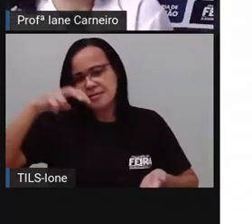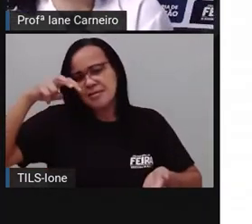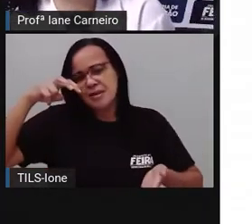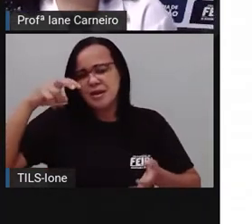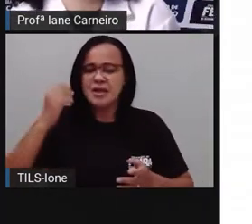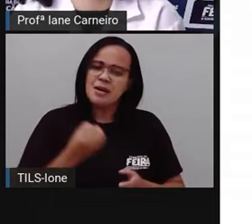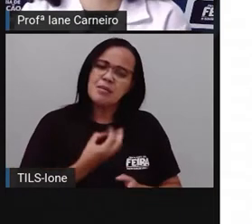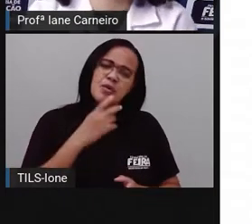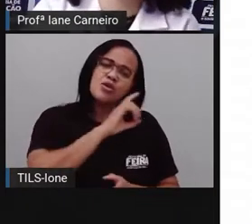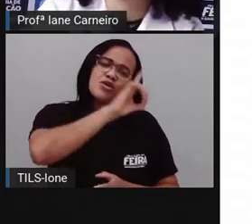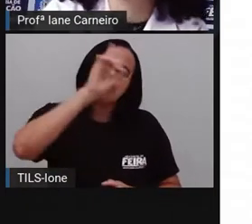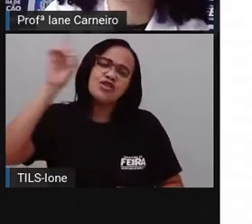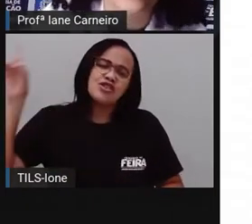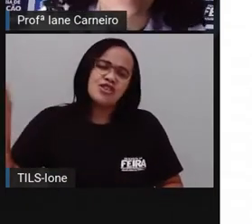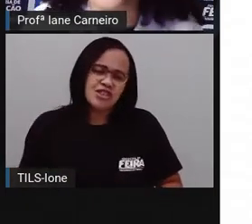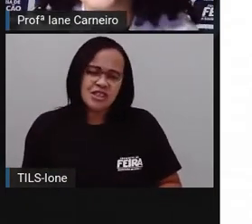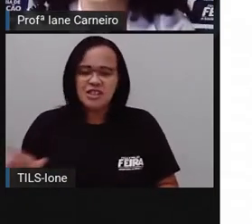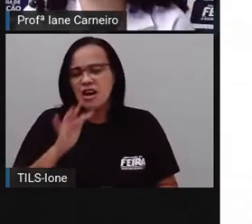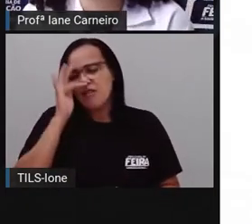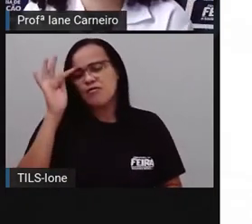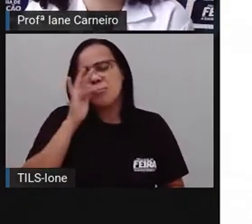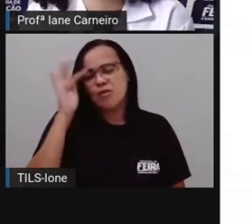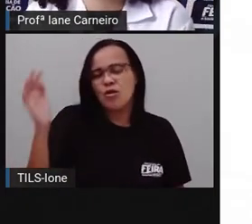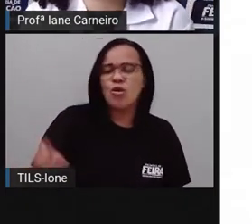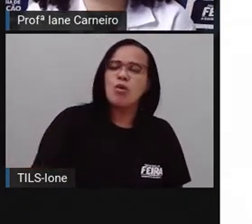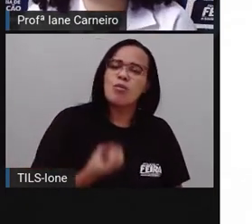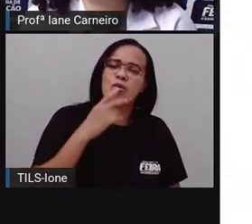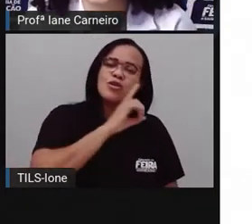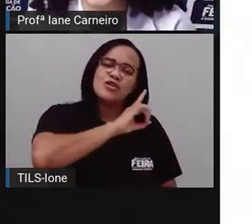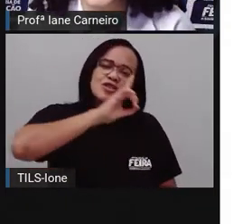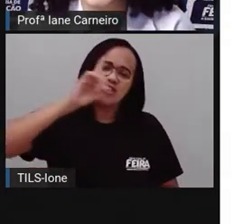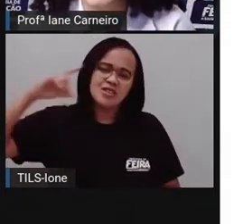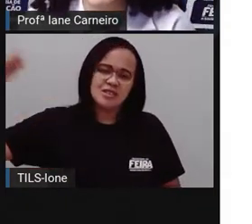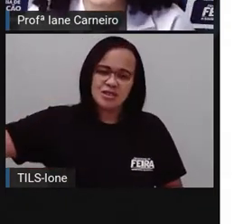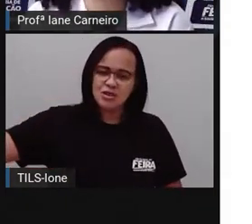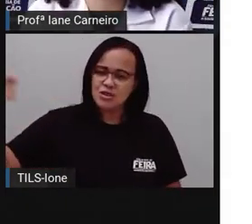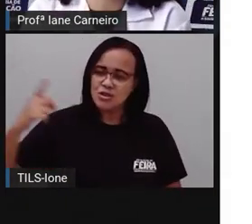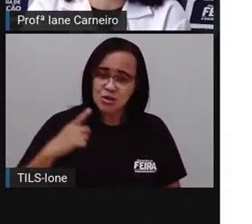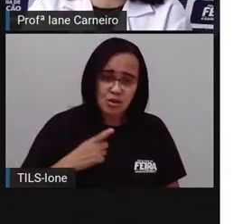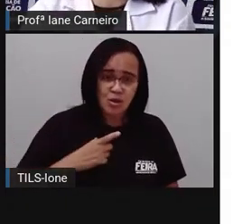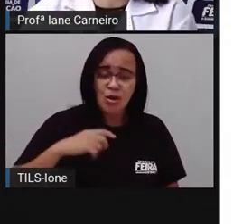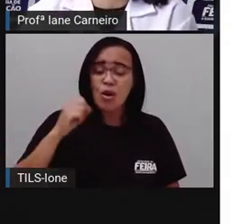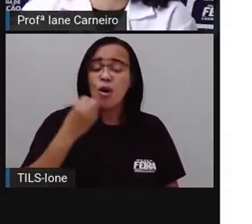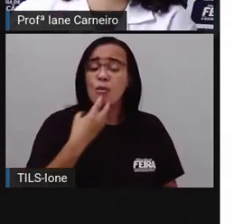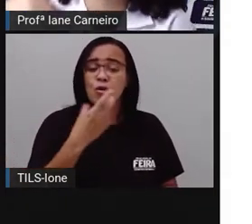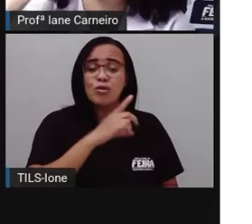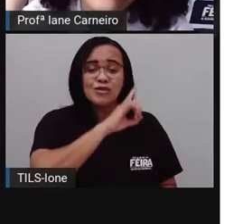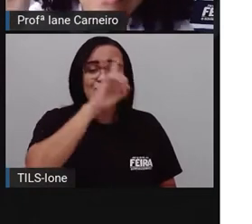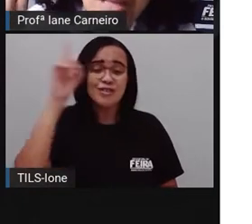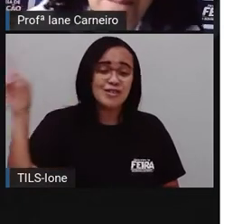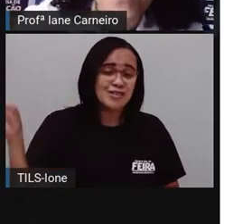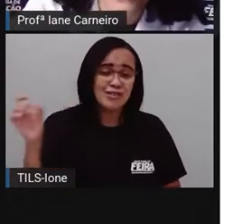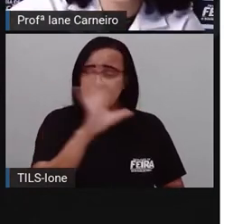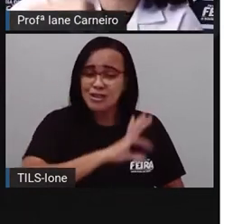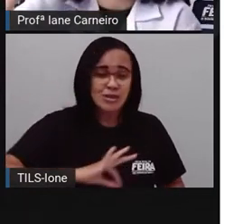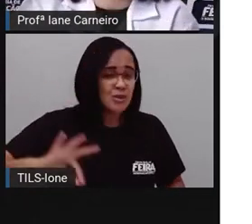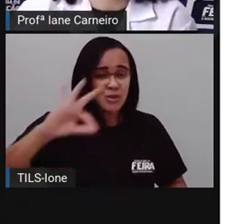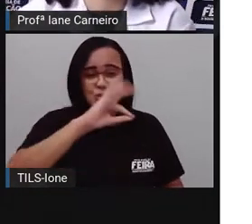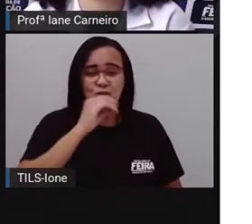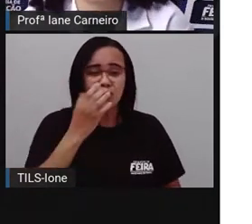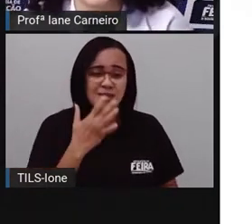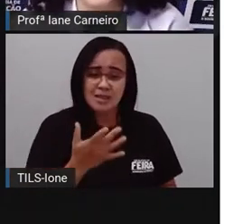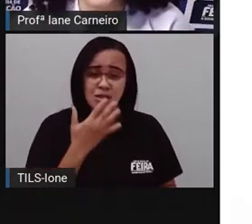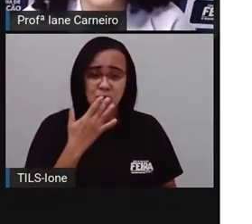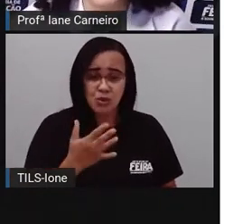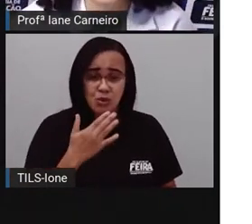dia, mundo! Bom dia, sol! Bom dia a todas as cores! E aí, quando ele ia encontrando os amigos no